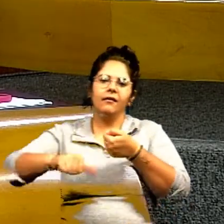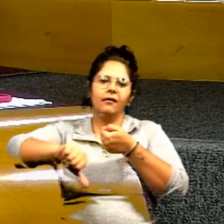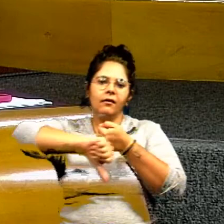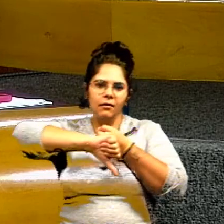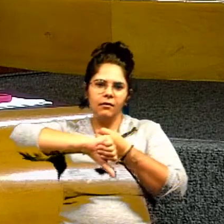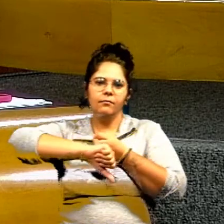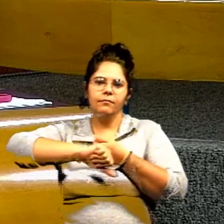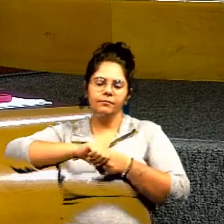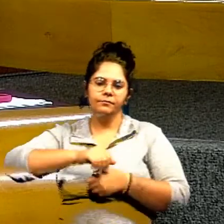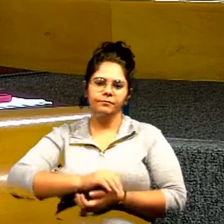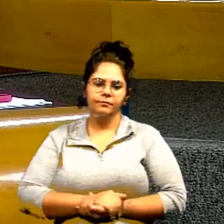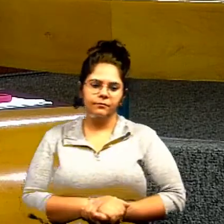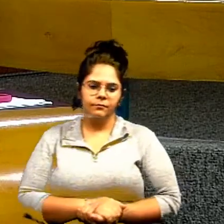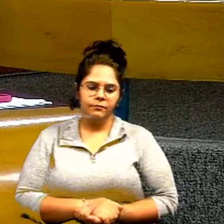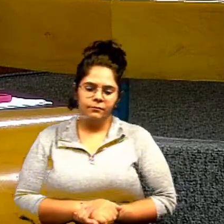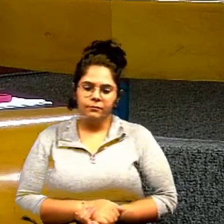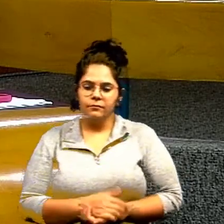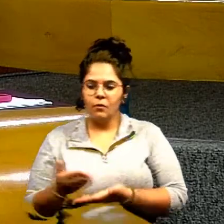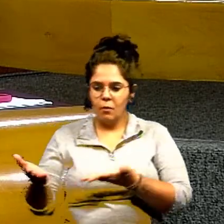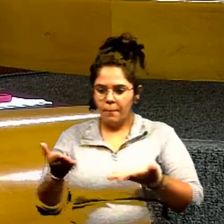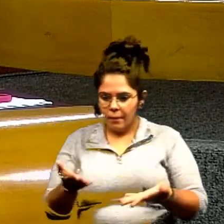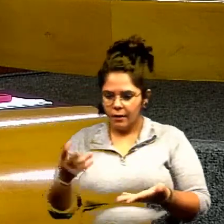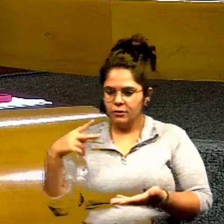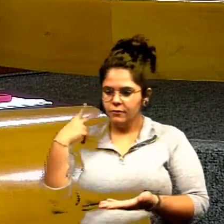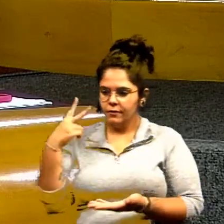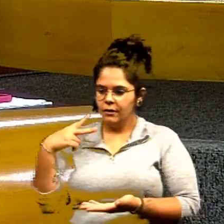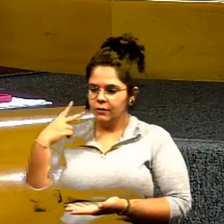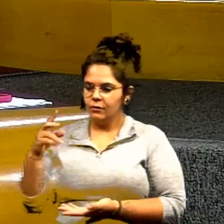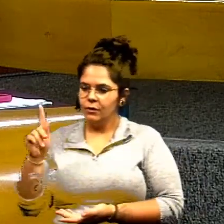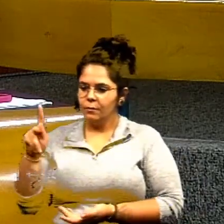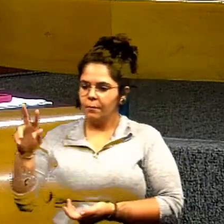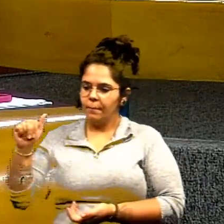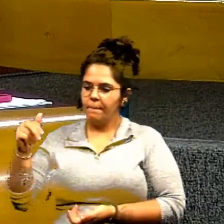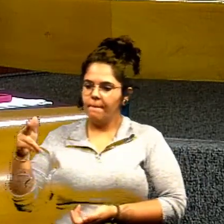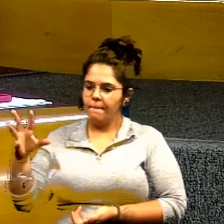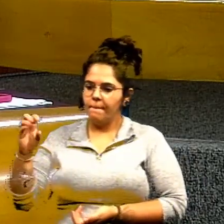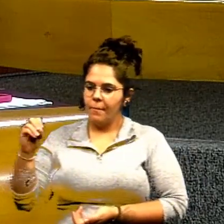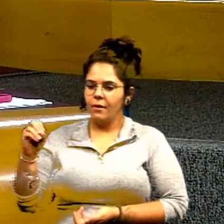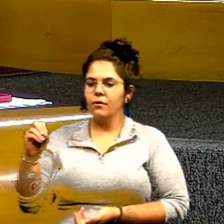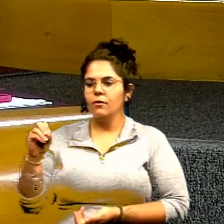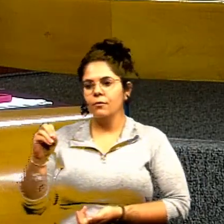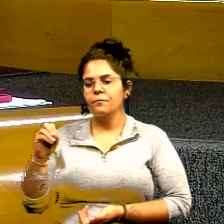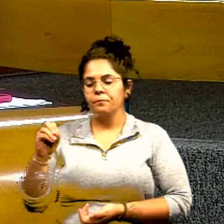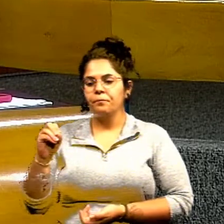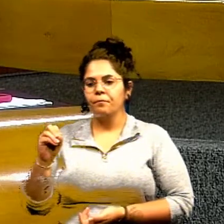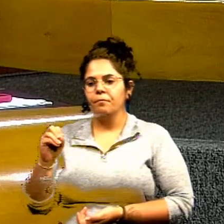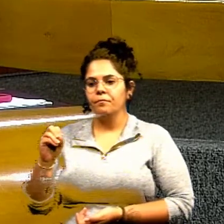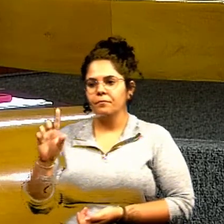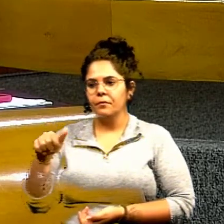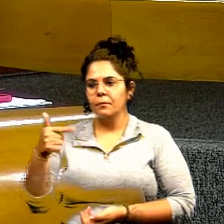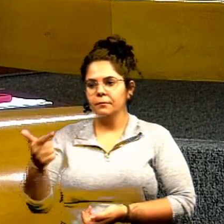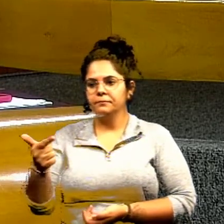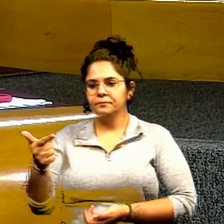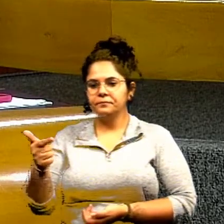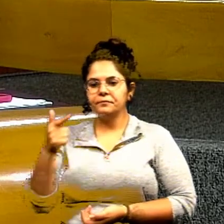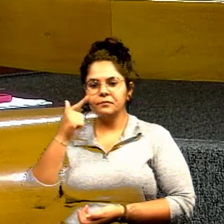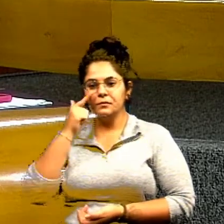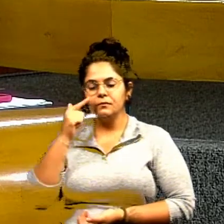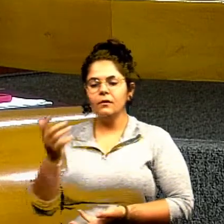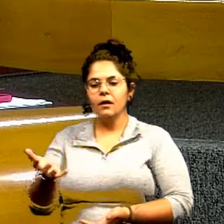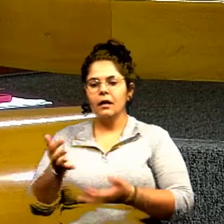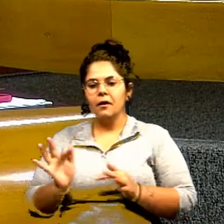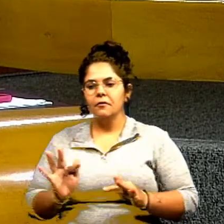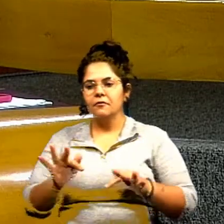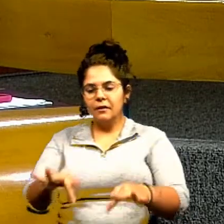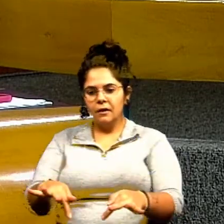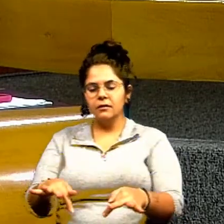estão lá na linha do desespero eu vou conceder uma parte ao vereador Paulo Magalhães mas só gostaria de